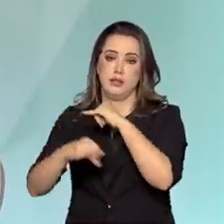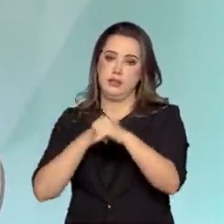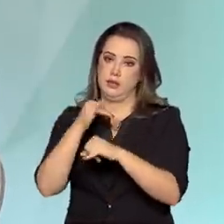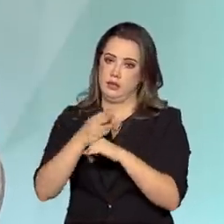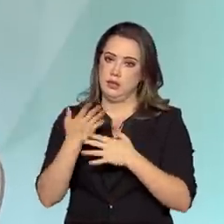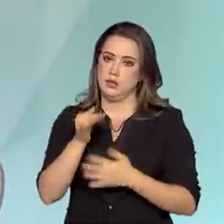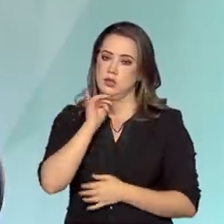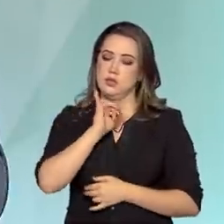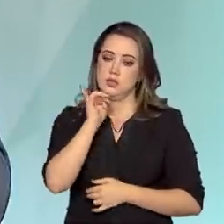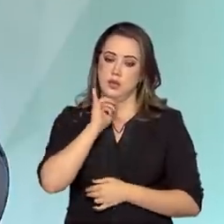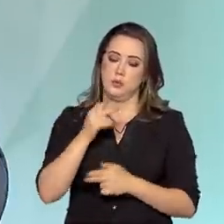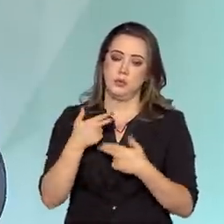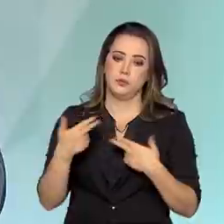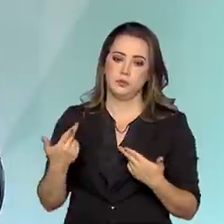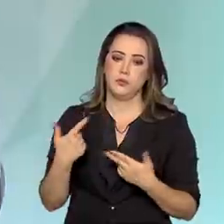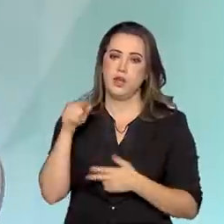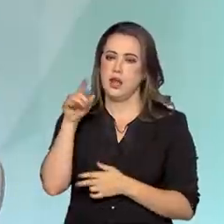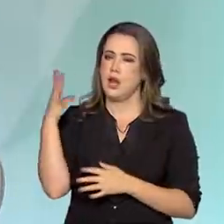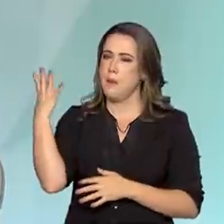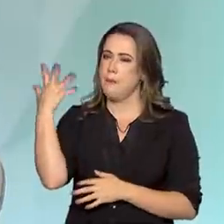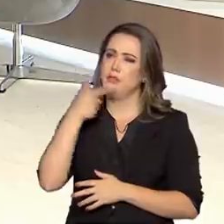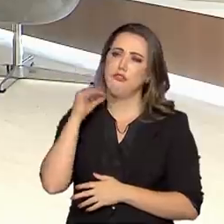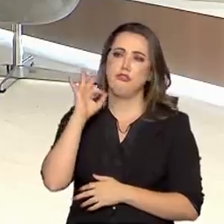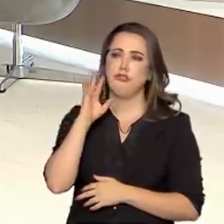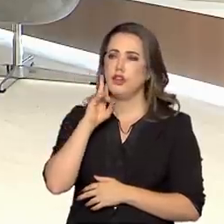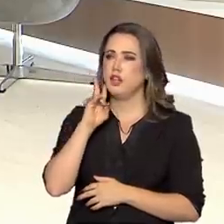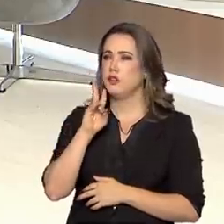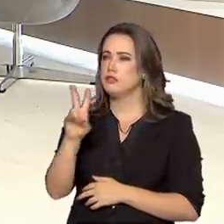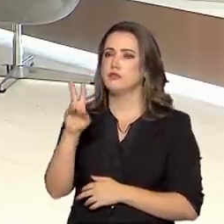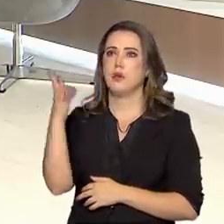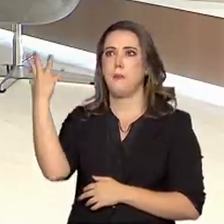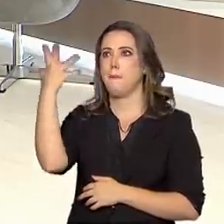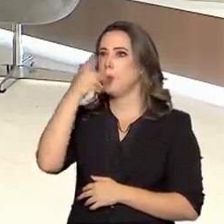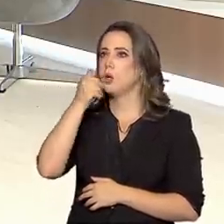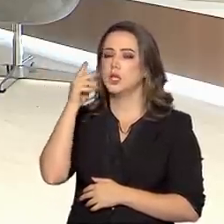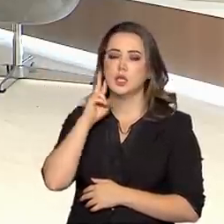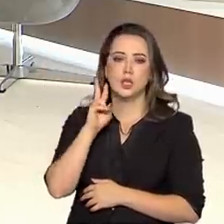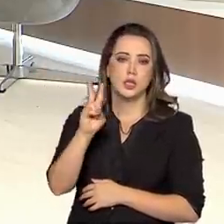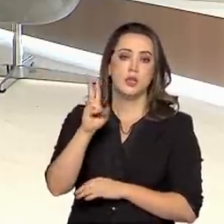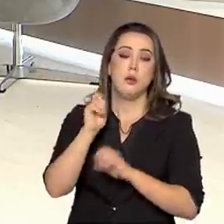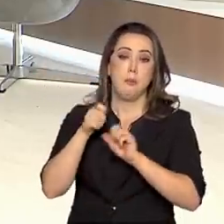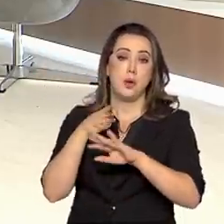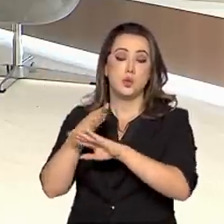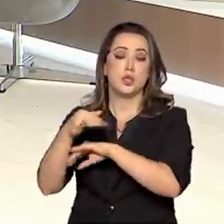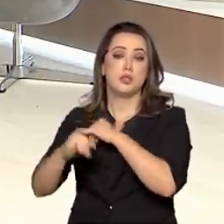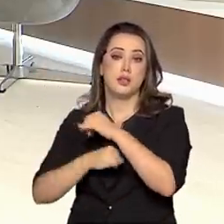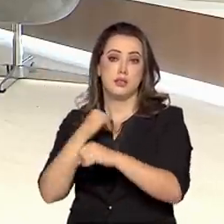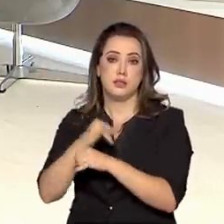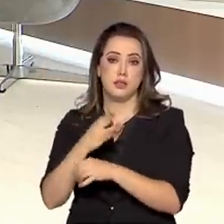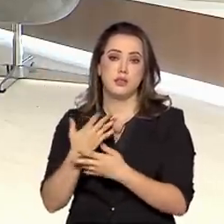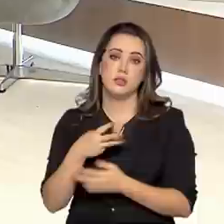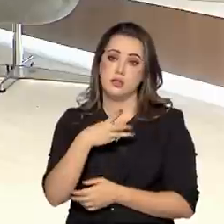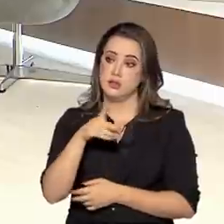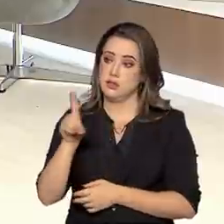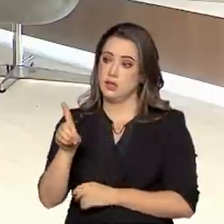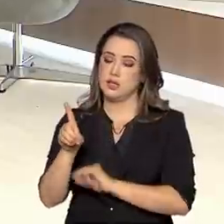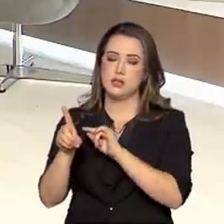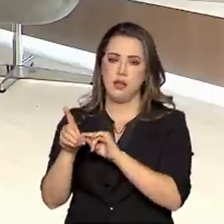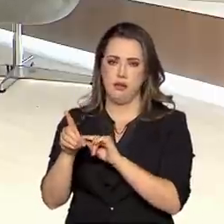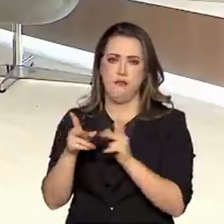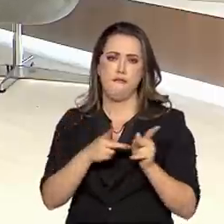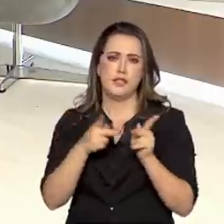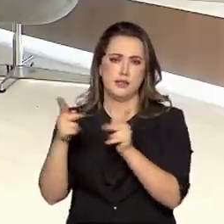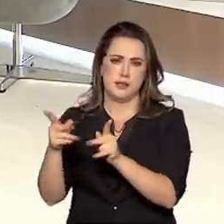exemplo, aproveitando a sua beleza para criar uma visitação virtual, criar uma visitação 3D. Isso já está